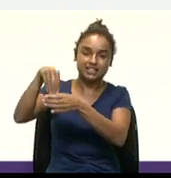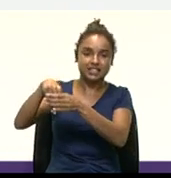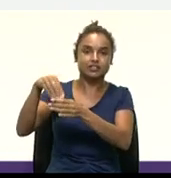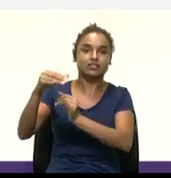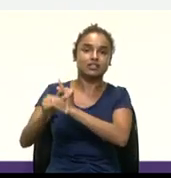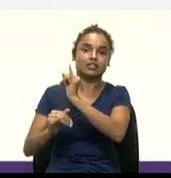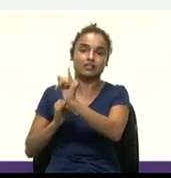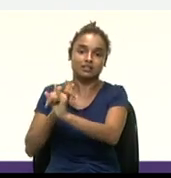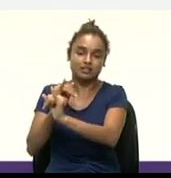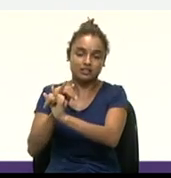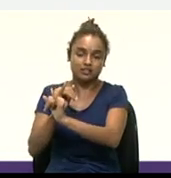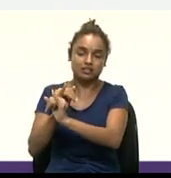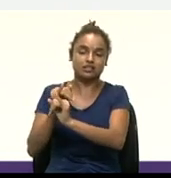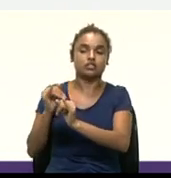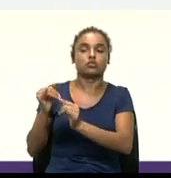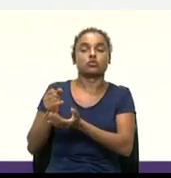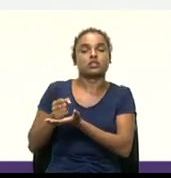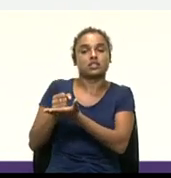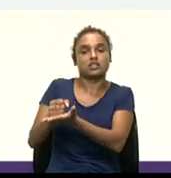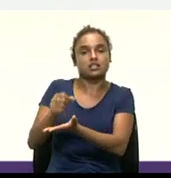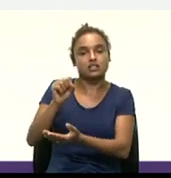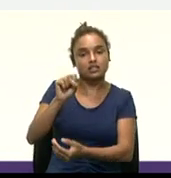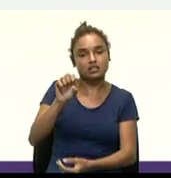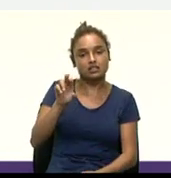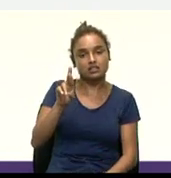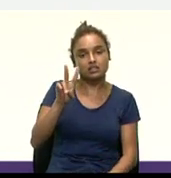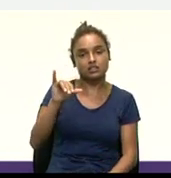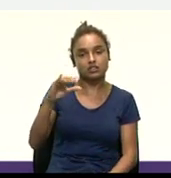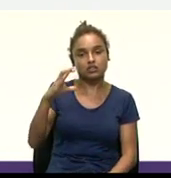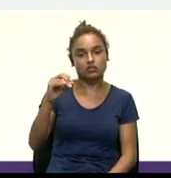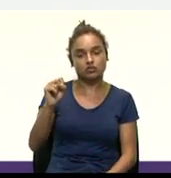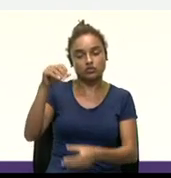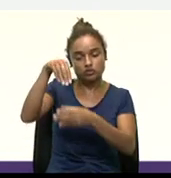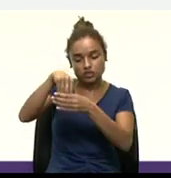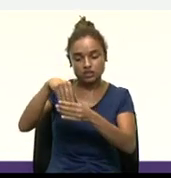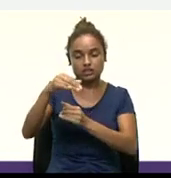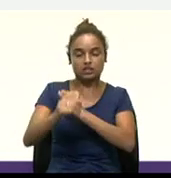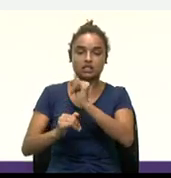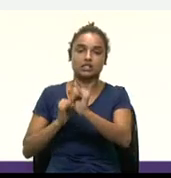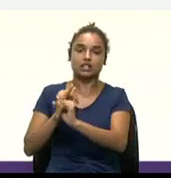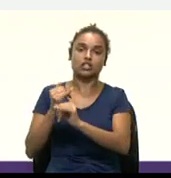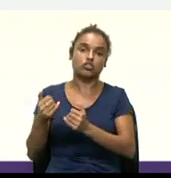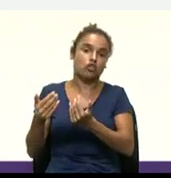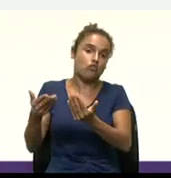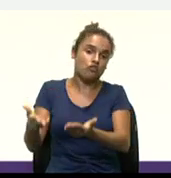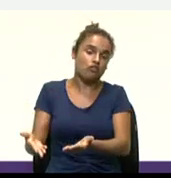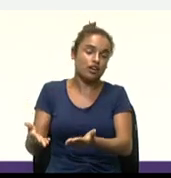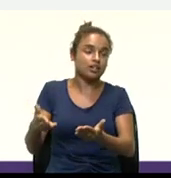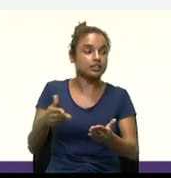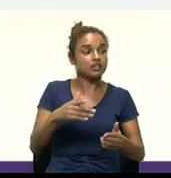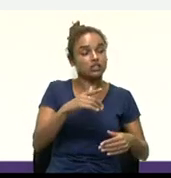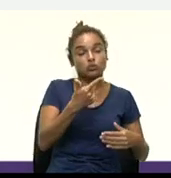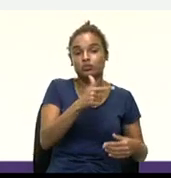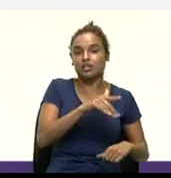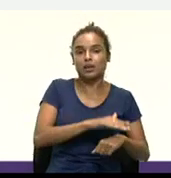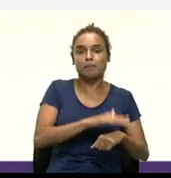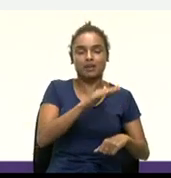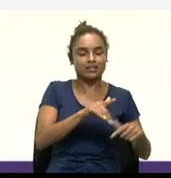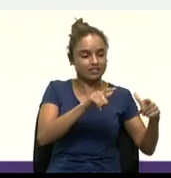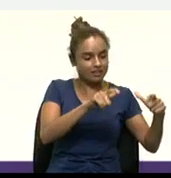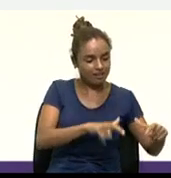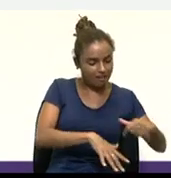ofertados, né? Então, houve aí uma grande transformação. Produtos digitais desde a